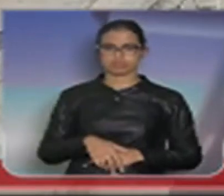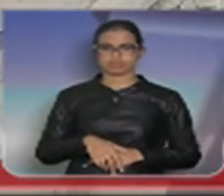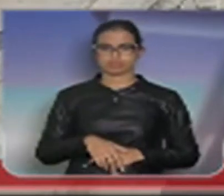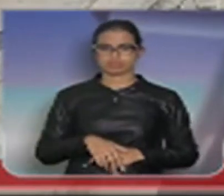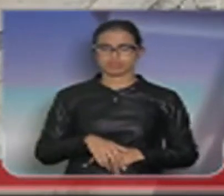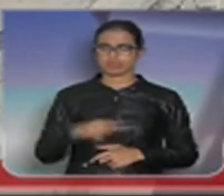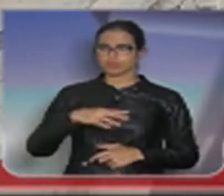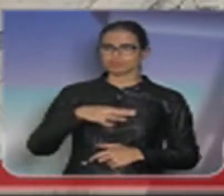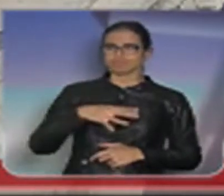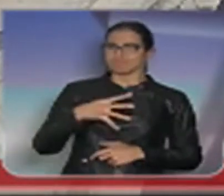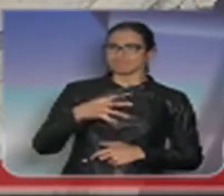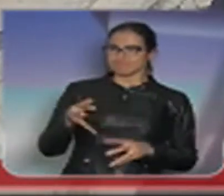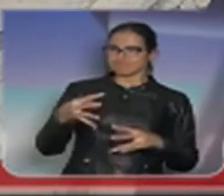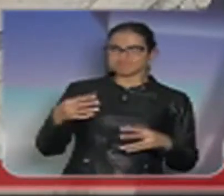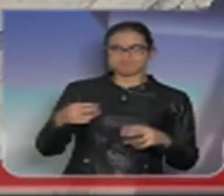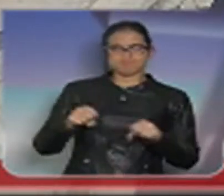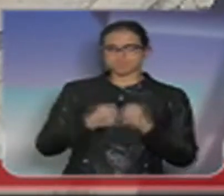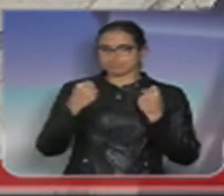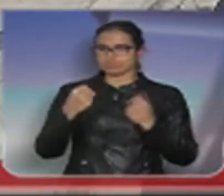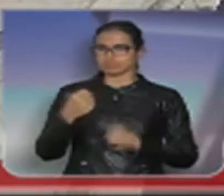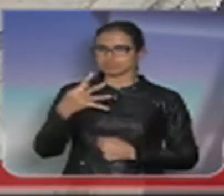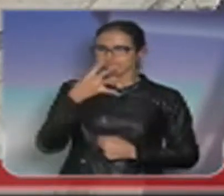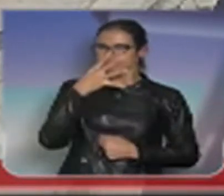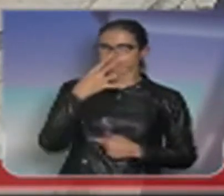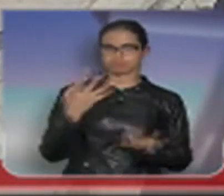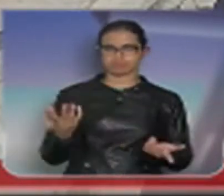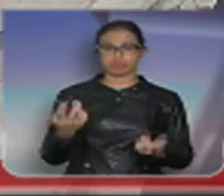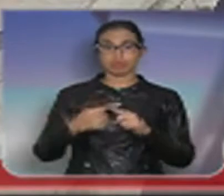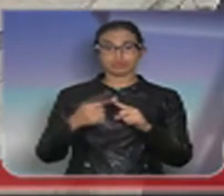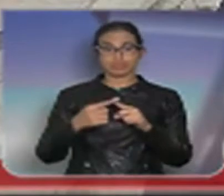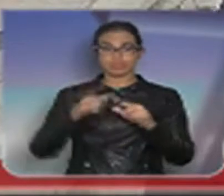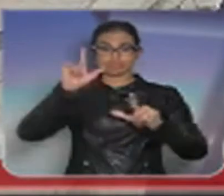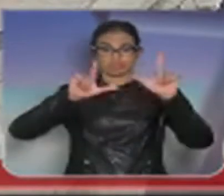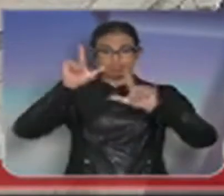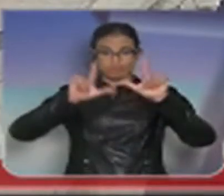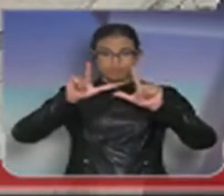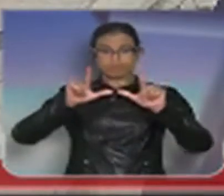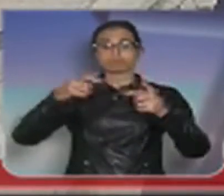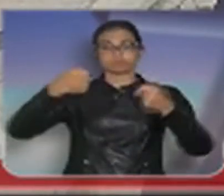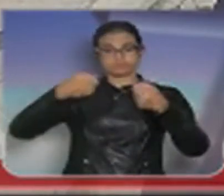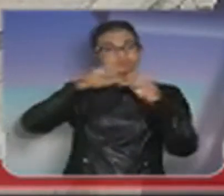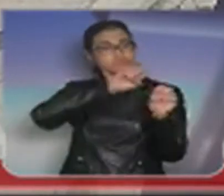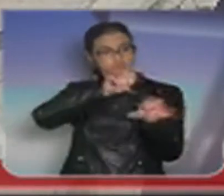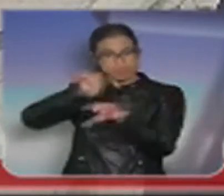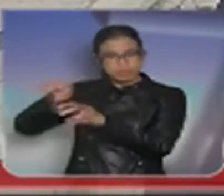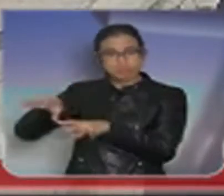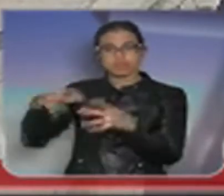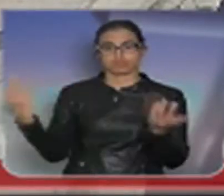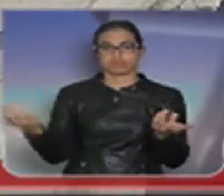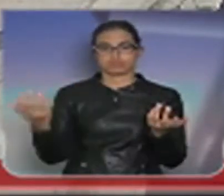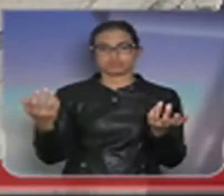assim, estarrecido, porque a televisão que tinha a obrigação de informar, de trazer boas coisas,